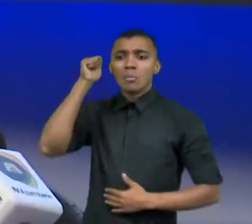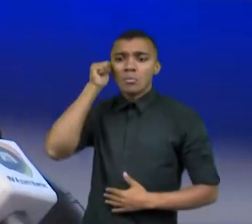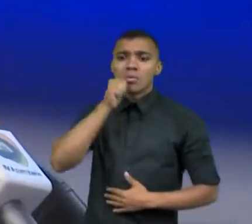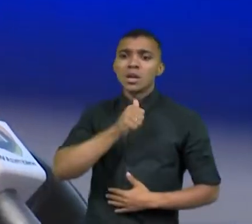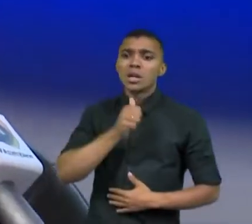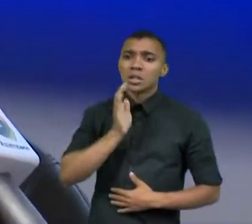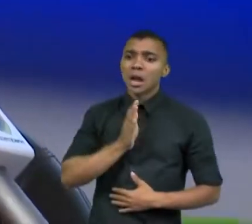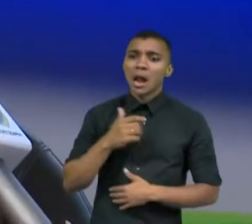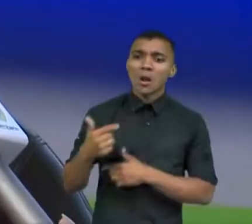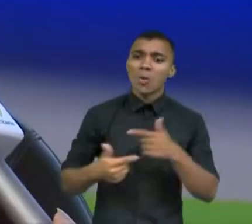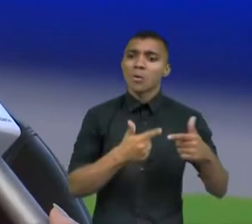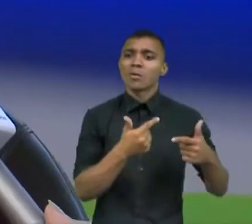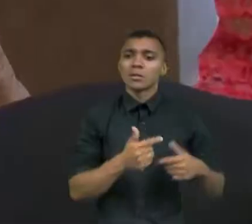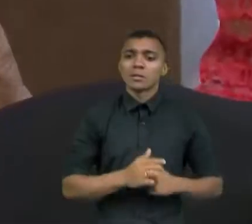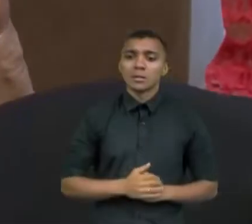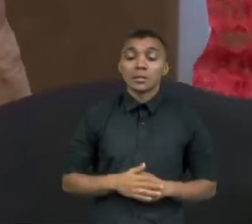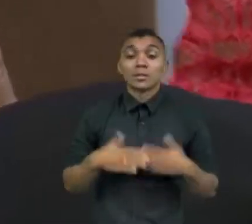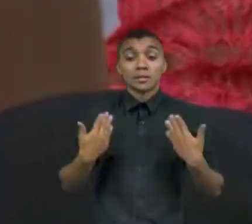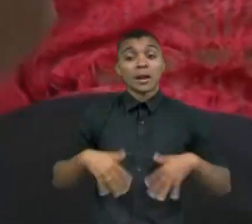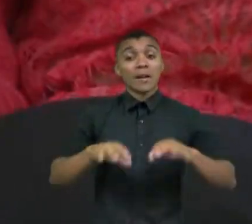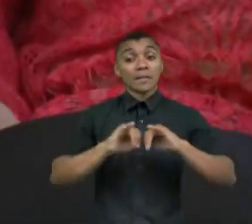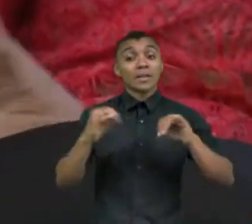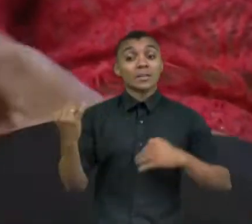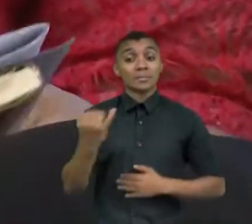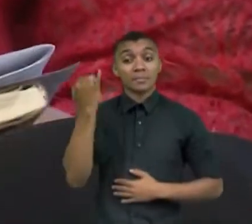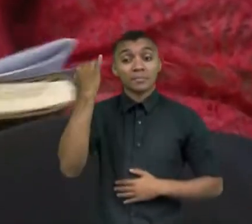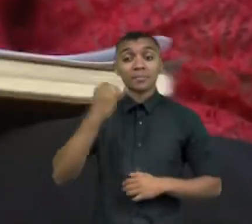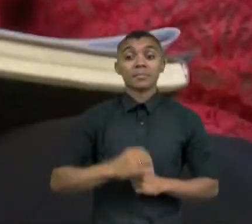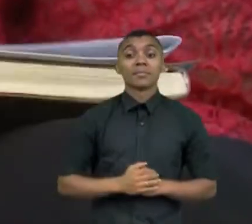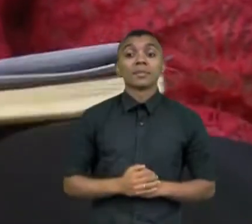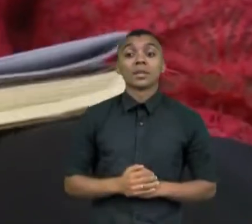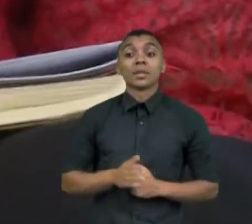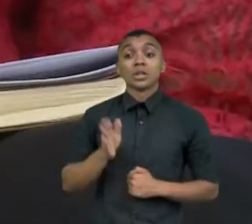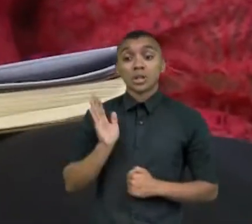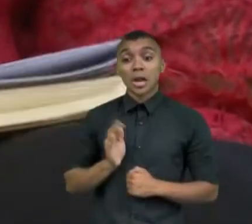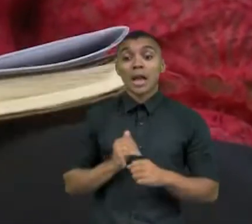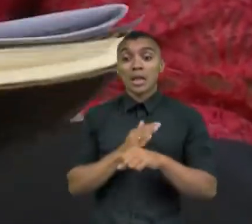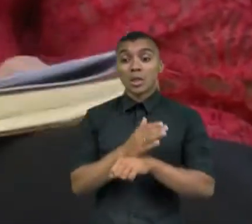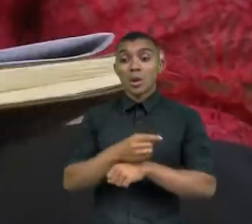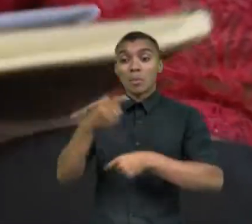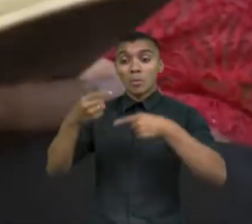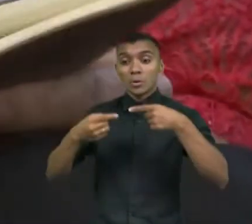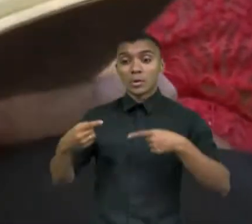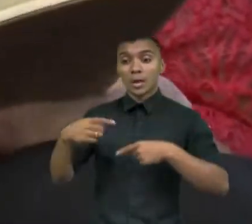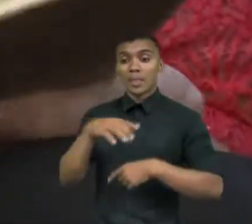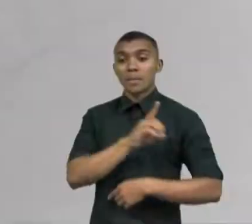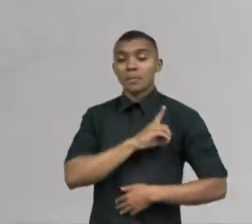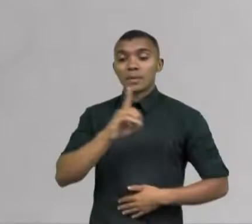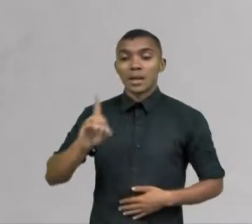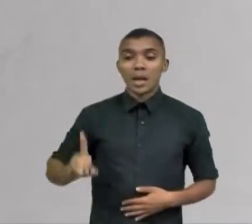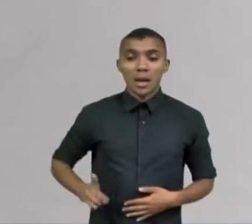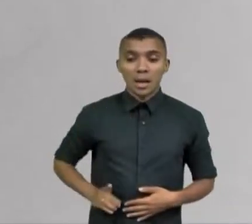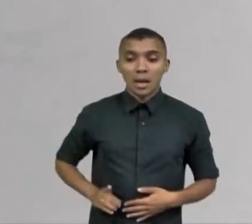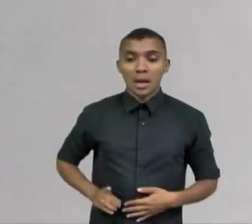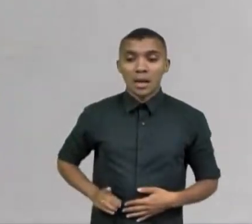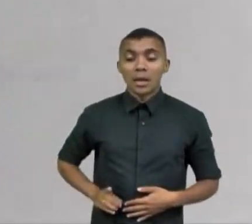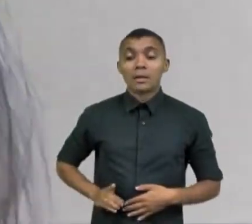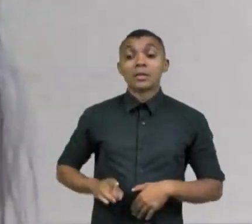muito importante. Apesar de já estar na política como deputada estadual no Ceará desde